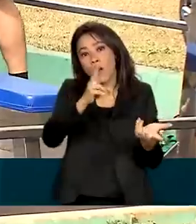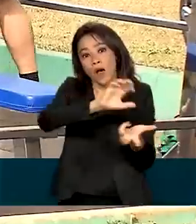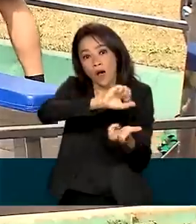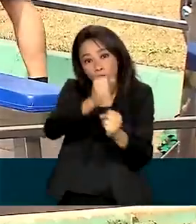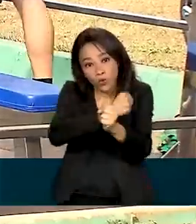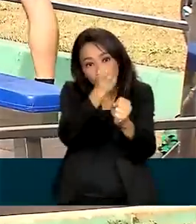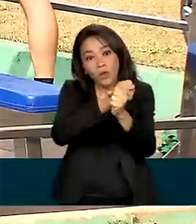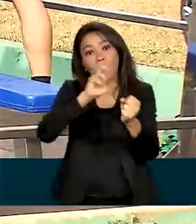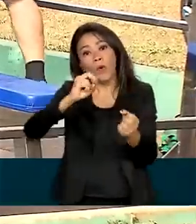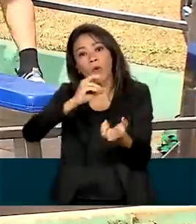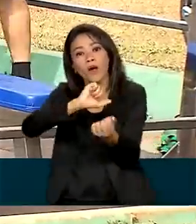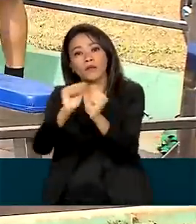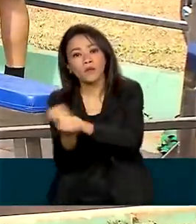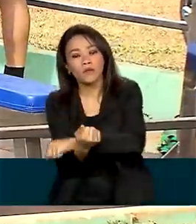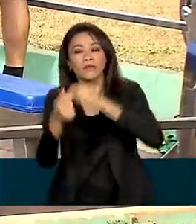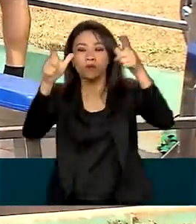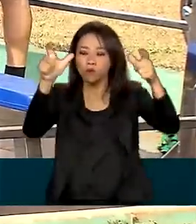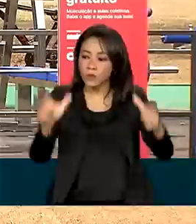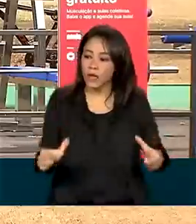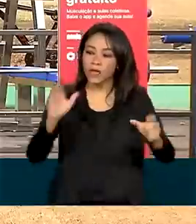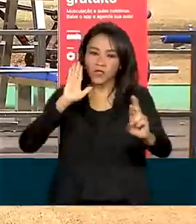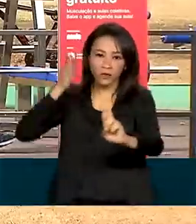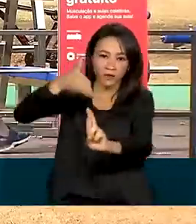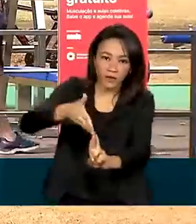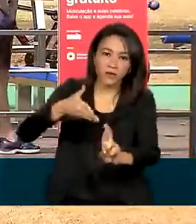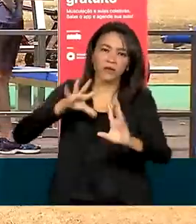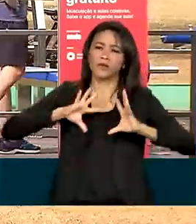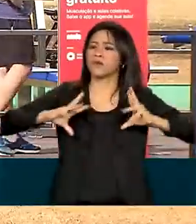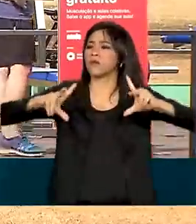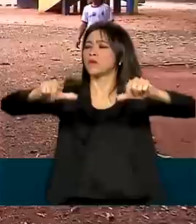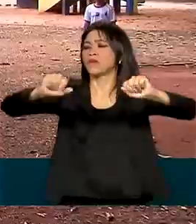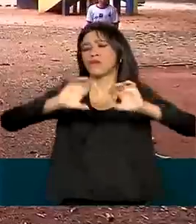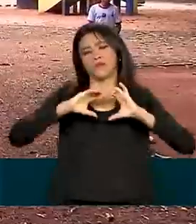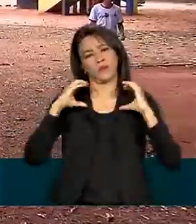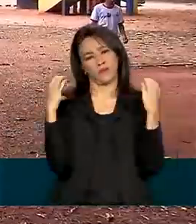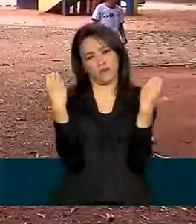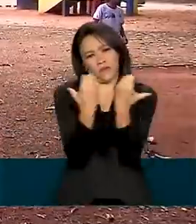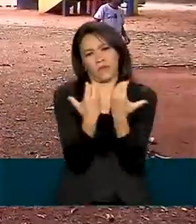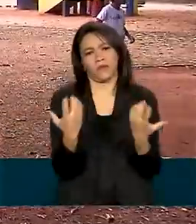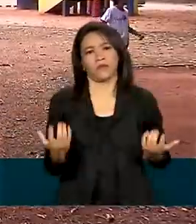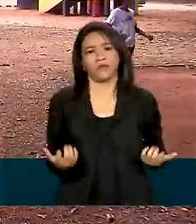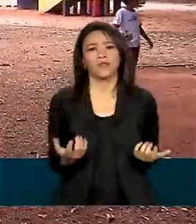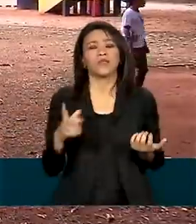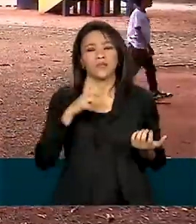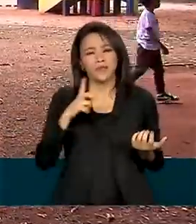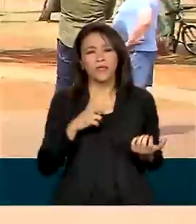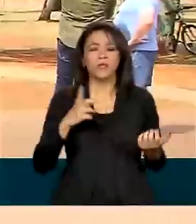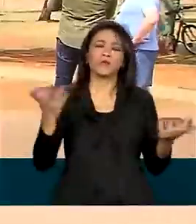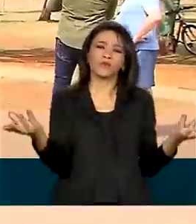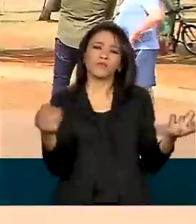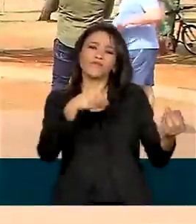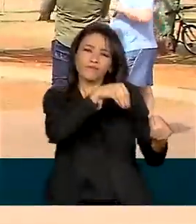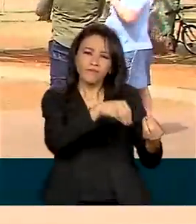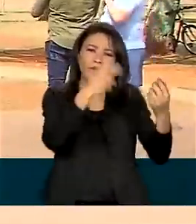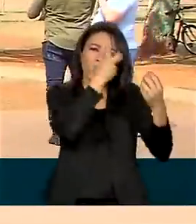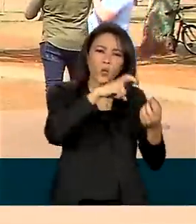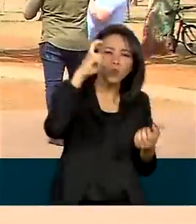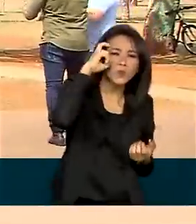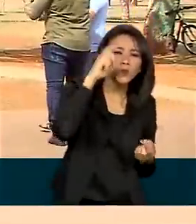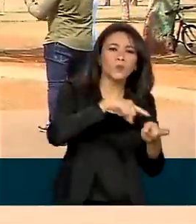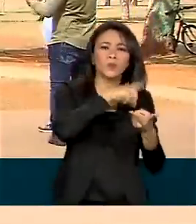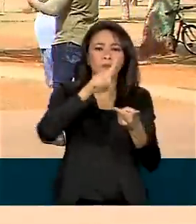de espaços físicos de referência para toda a comunidade, integrando ações culturais e práticas